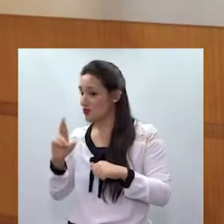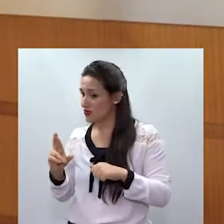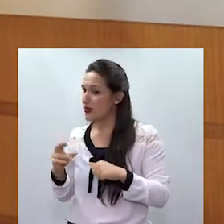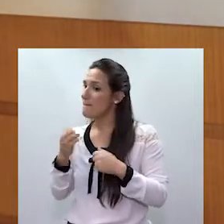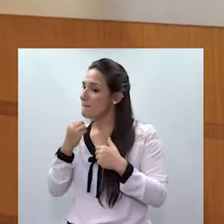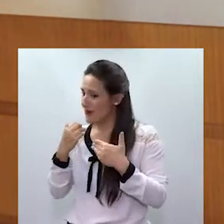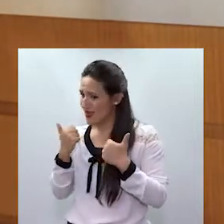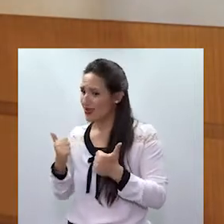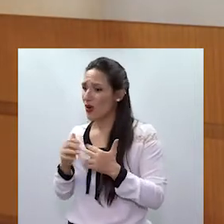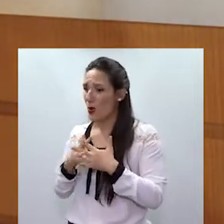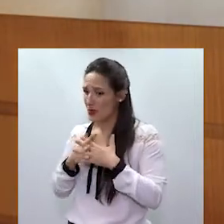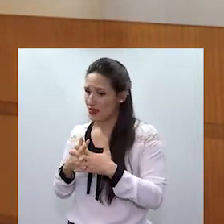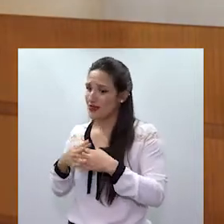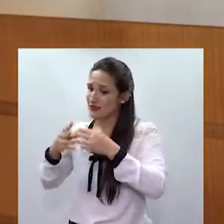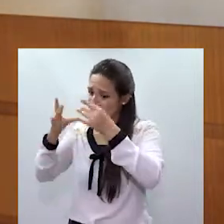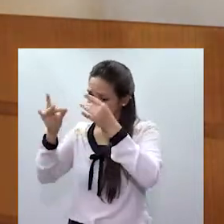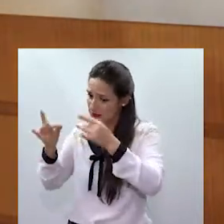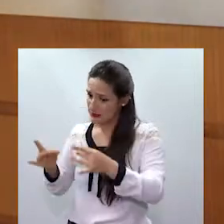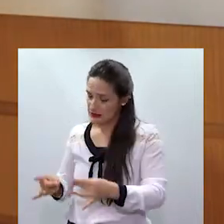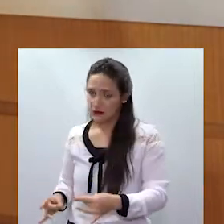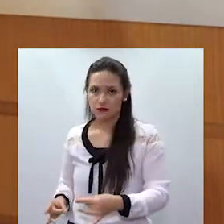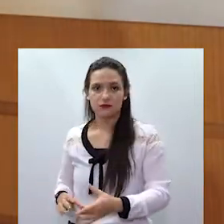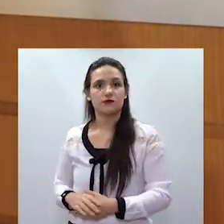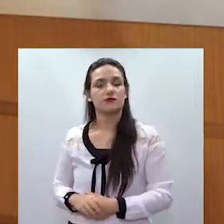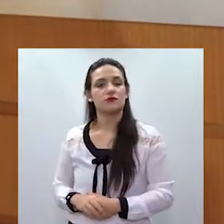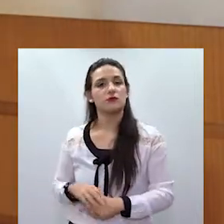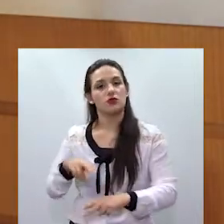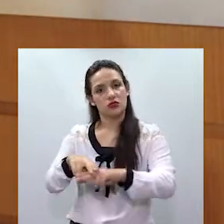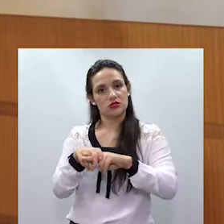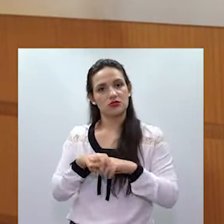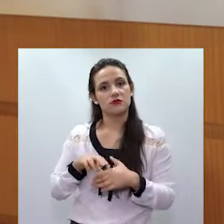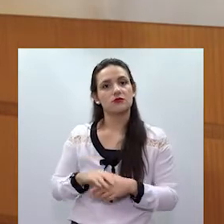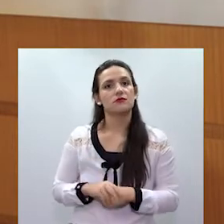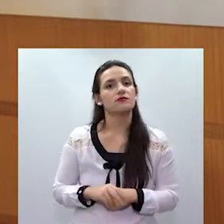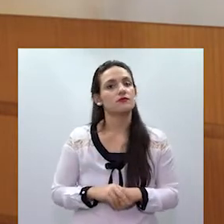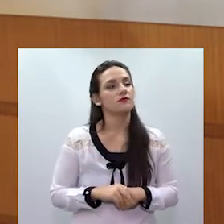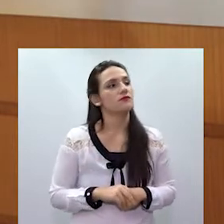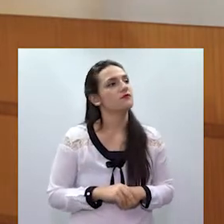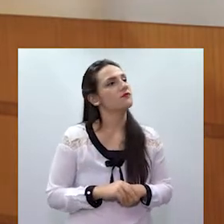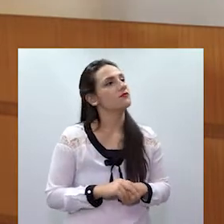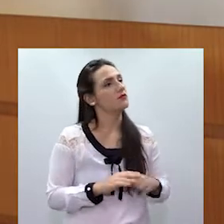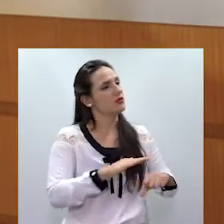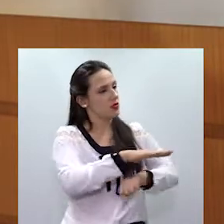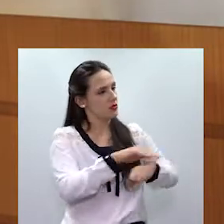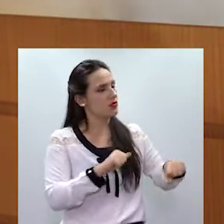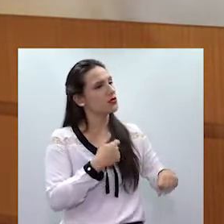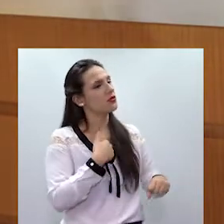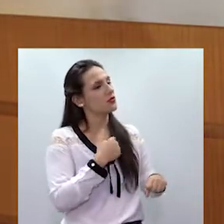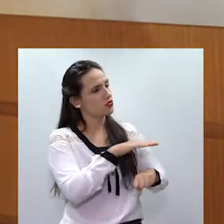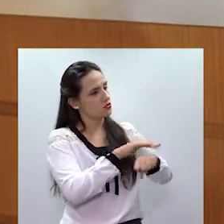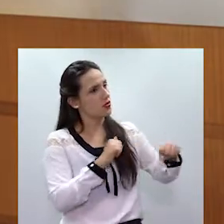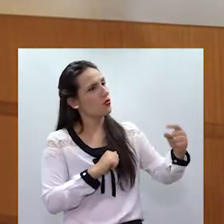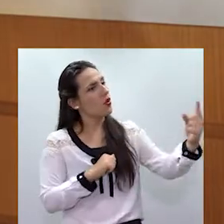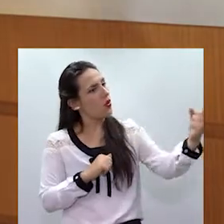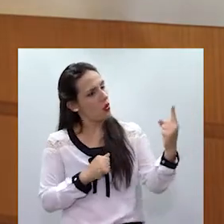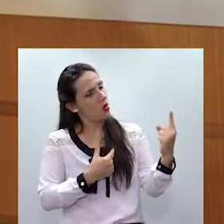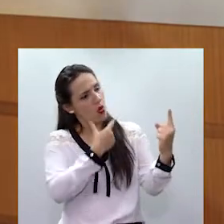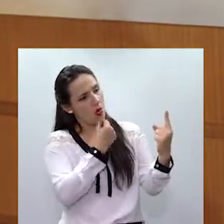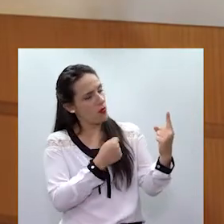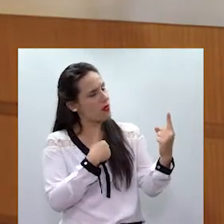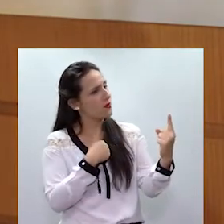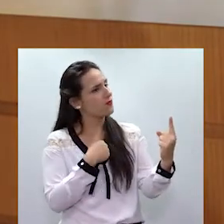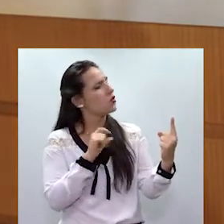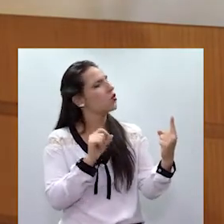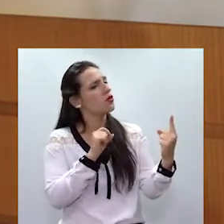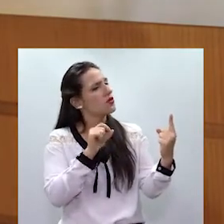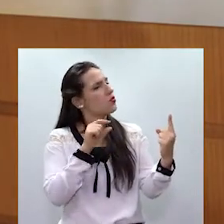né? Então, chamar o homem para a nossa causa, vamos dizer assim, é uma